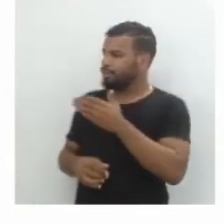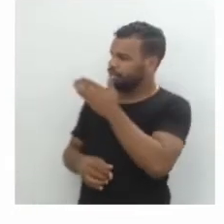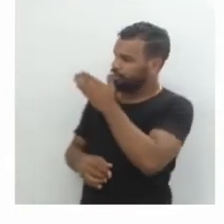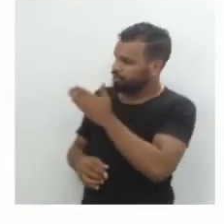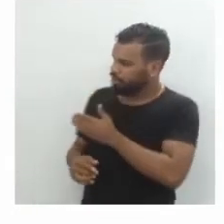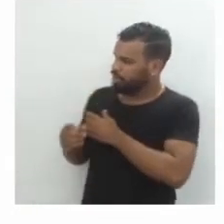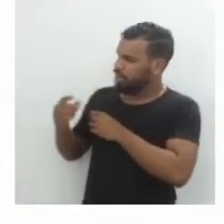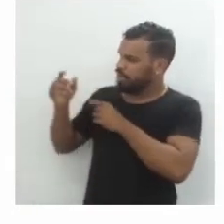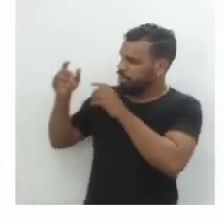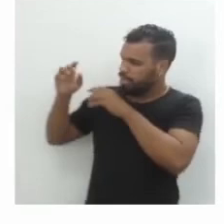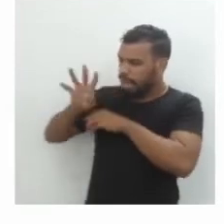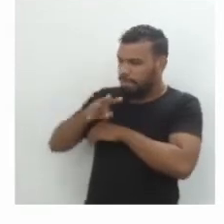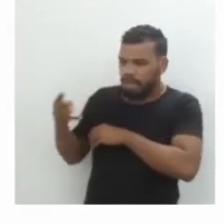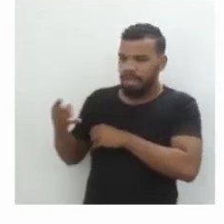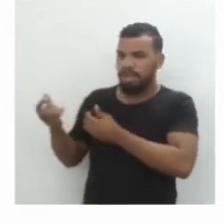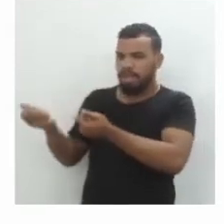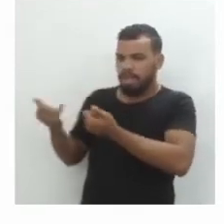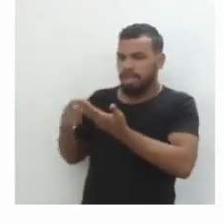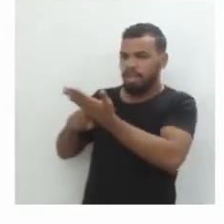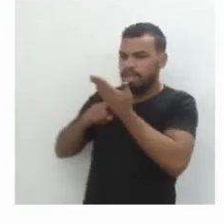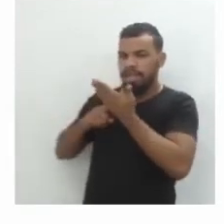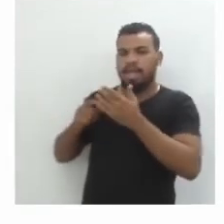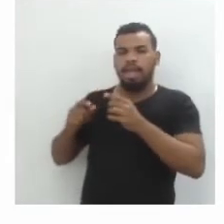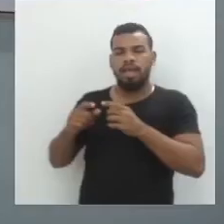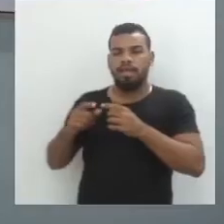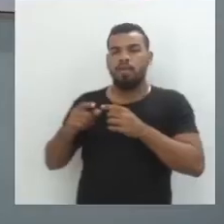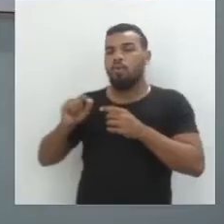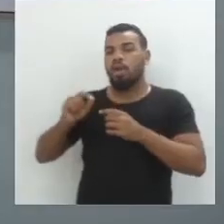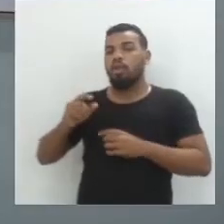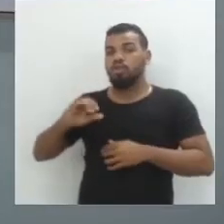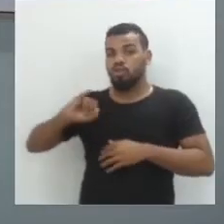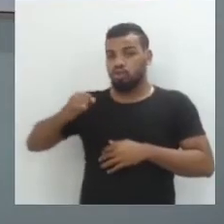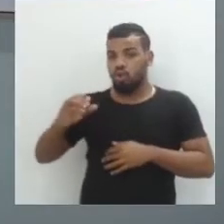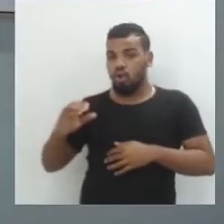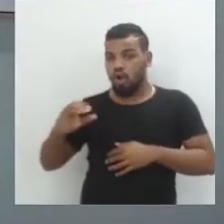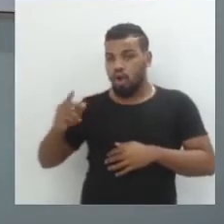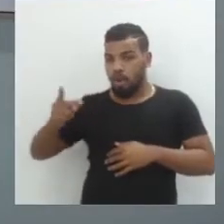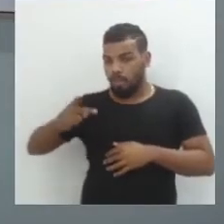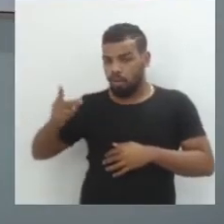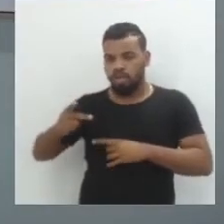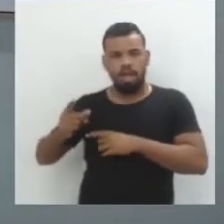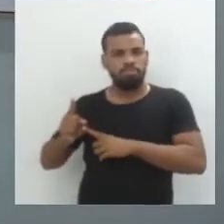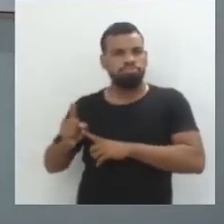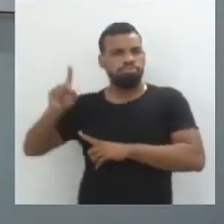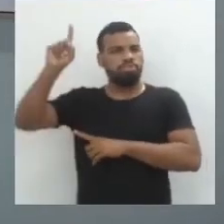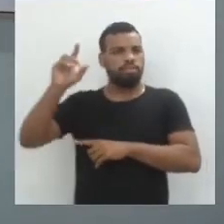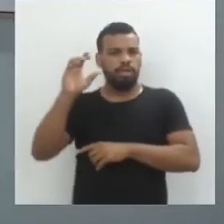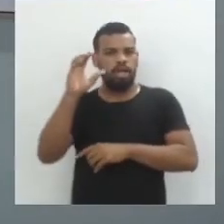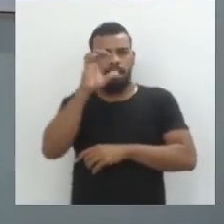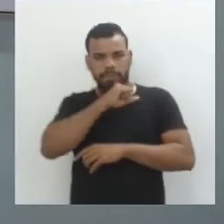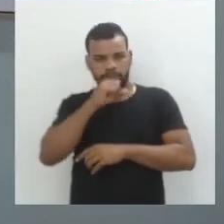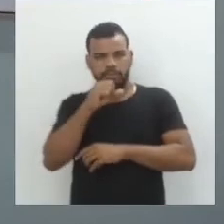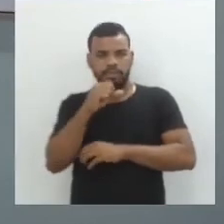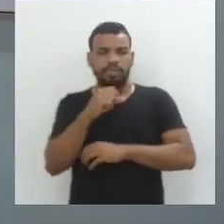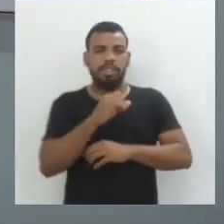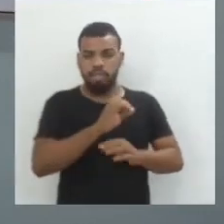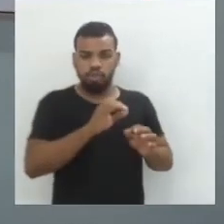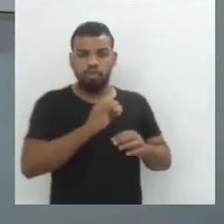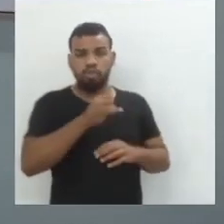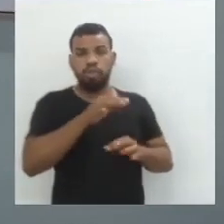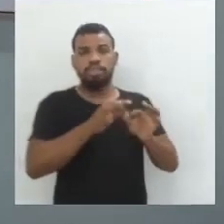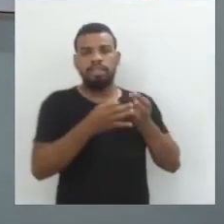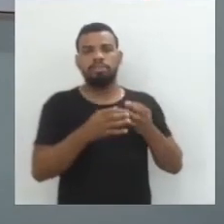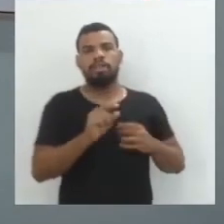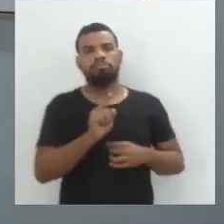compostos, ele cresce mais rápido, vamos dizer assim, que o montante aplicado a juros simples. E aí a gente, a